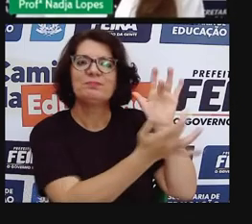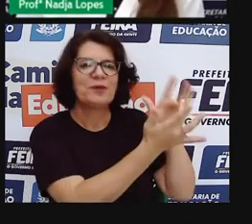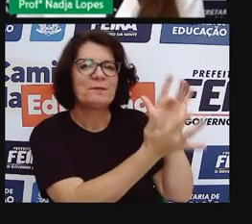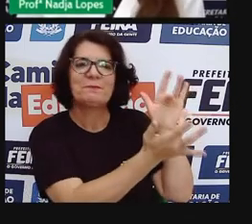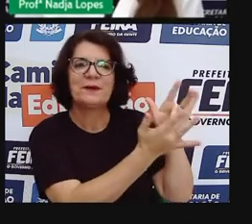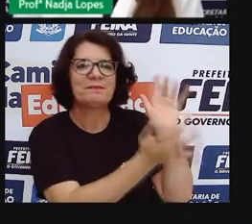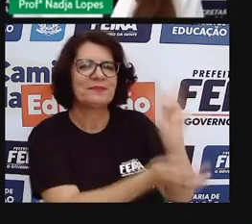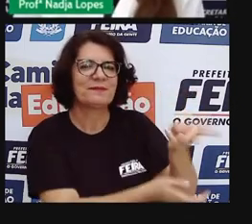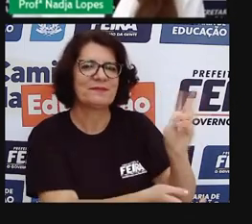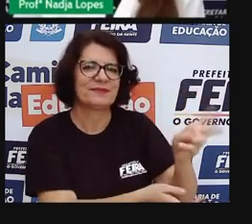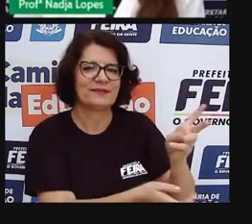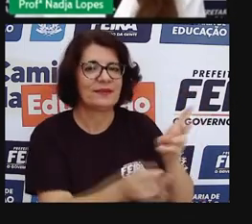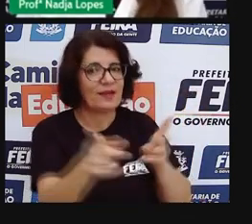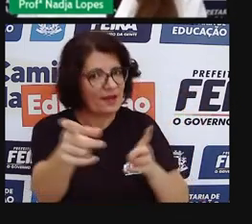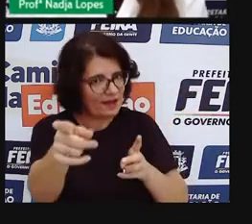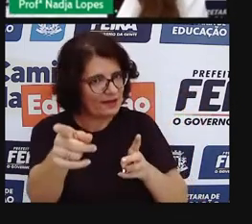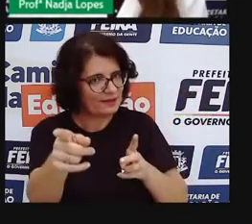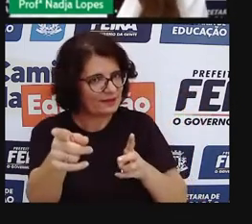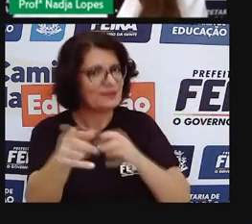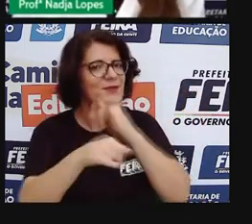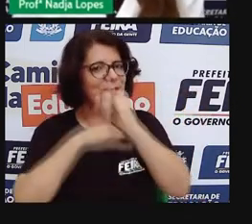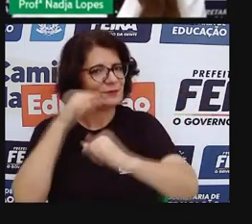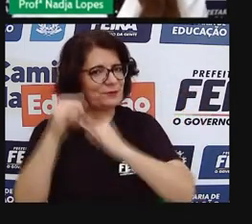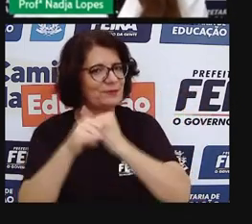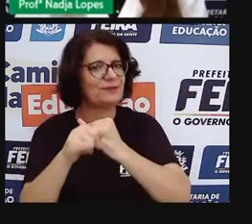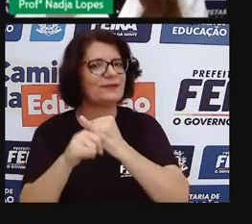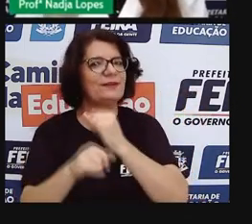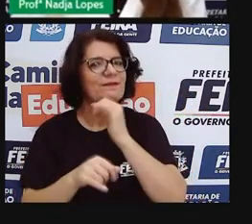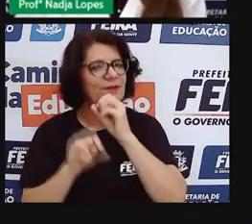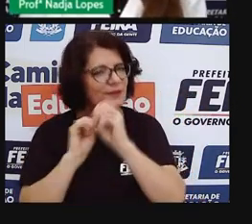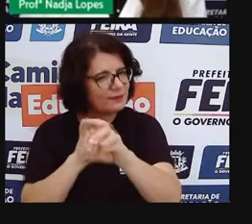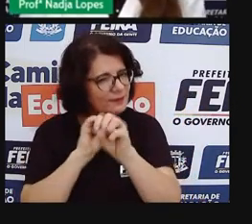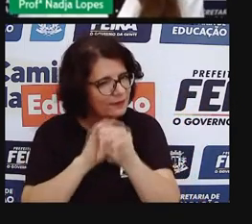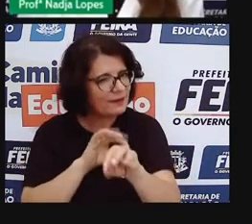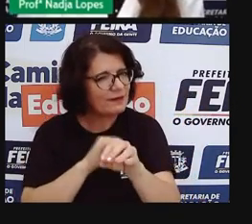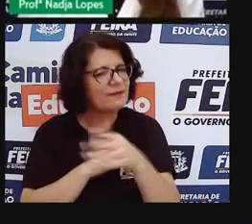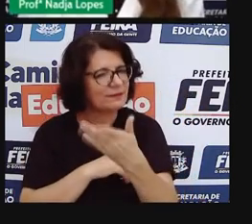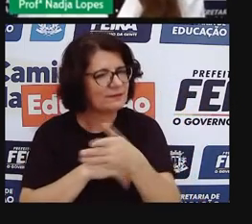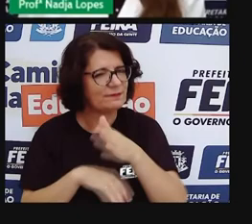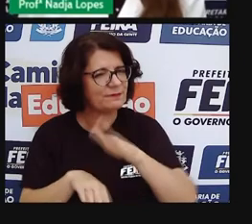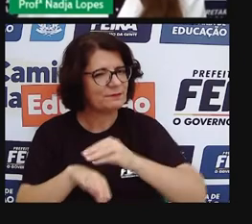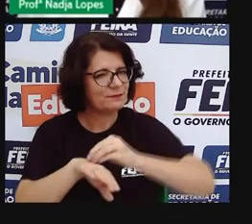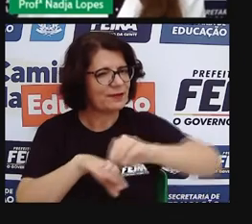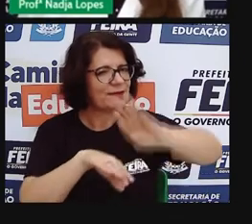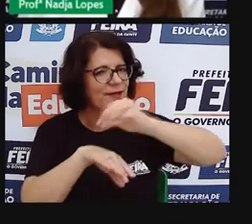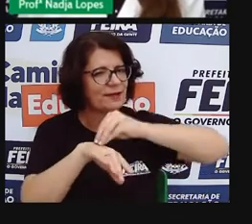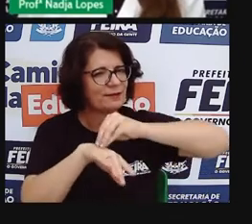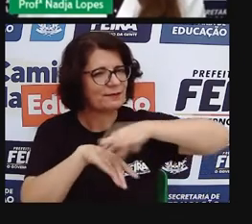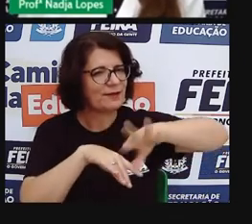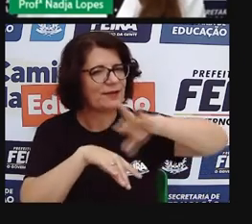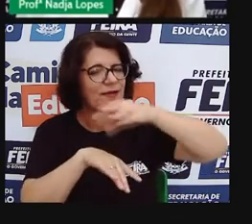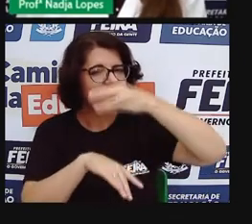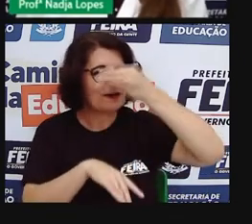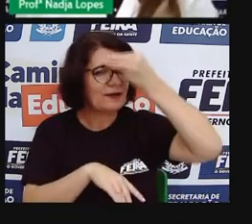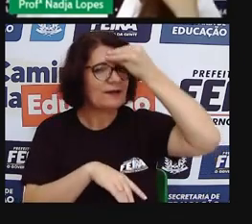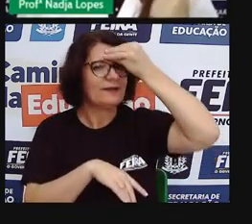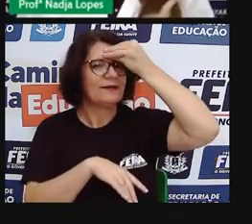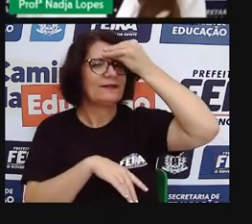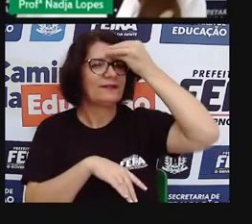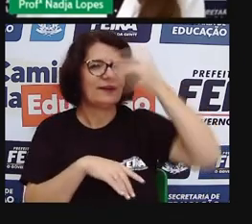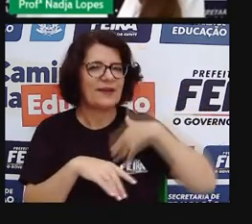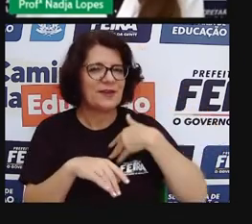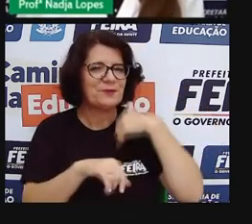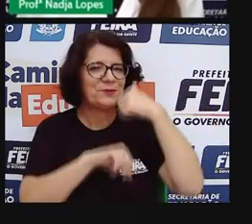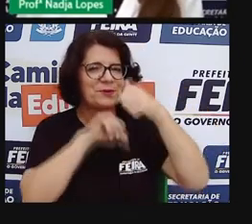pra você que trabalha, né, com esse tipo de comércio, dá uma olhadinha nesse site, assiste esse vídeo pra ver se vocês